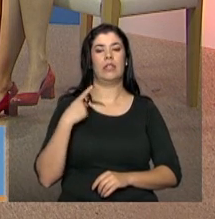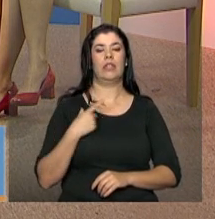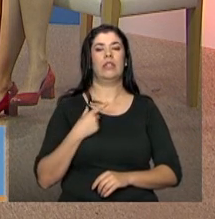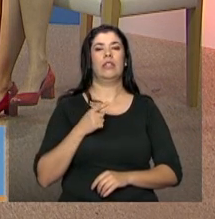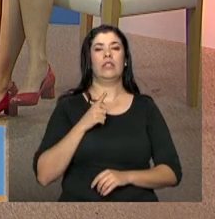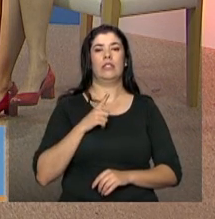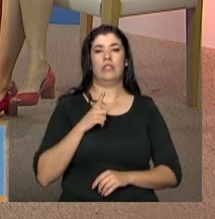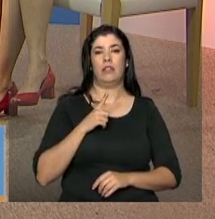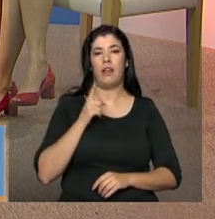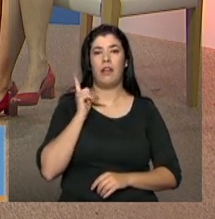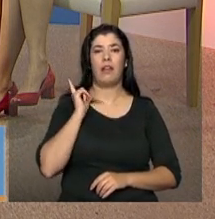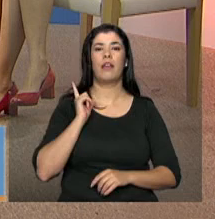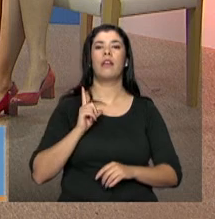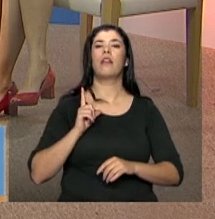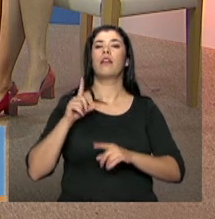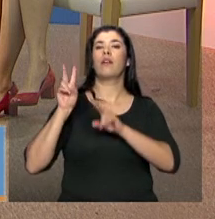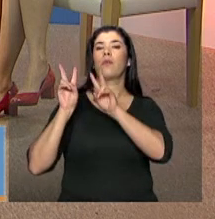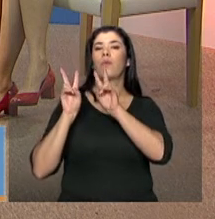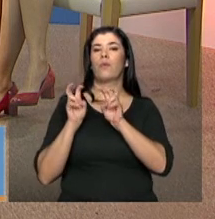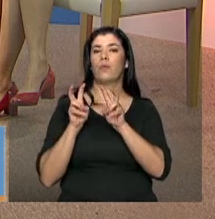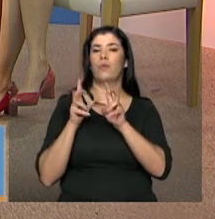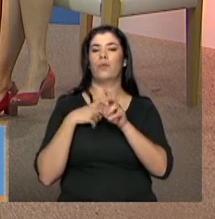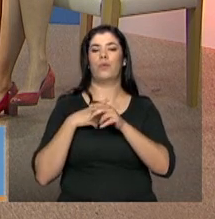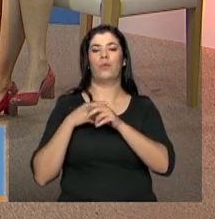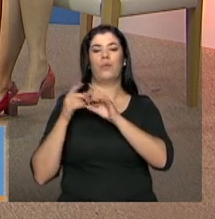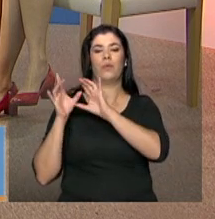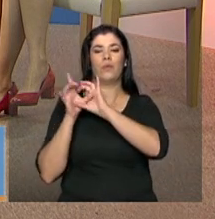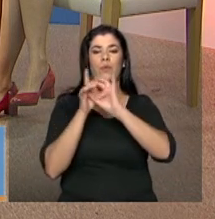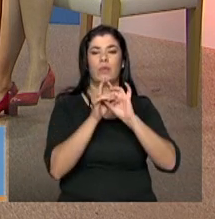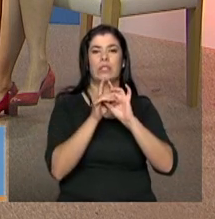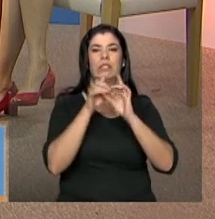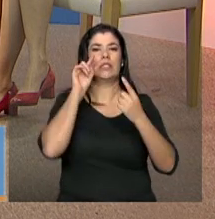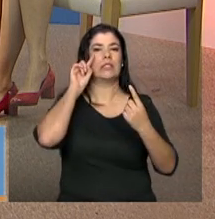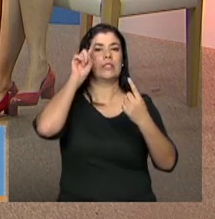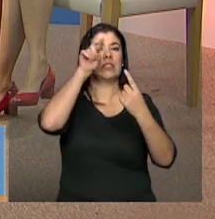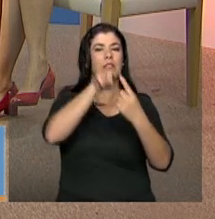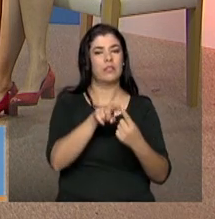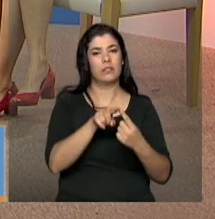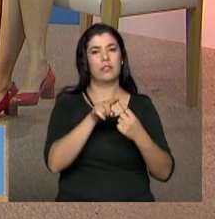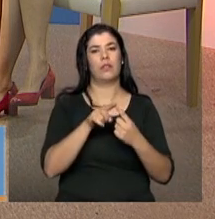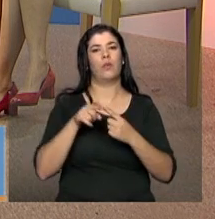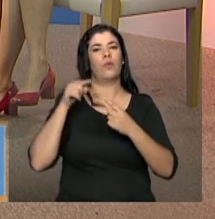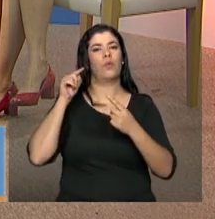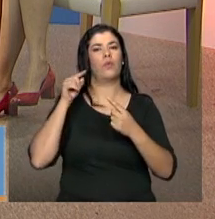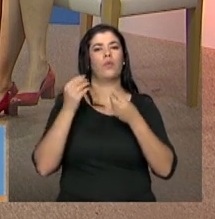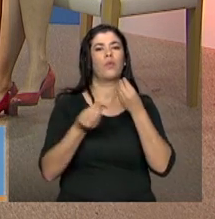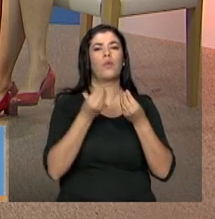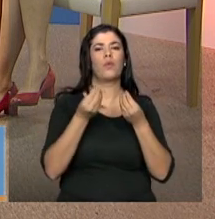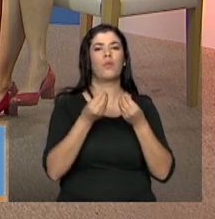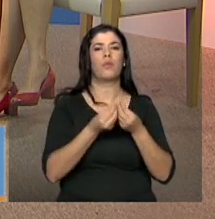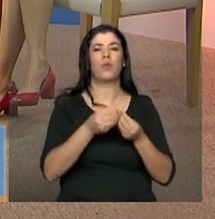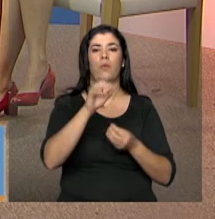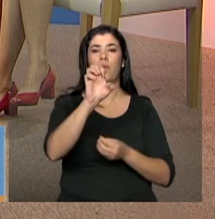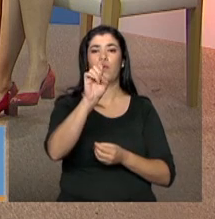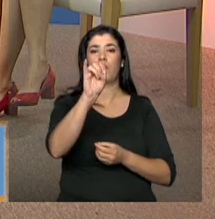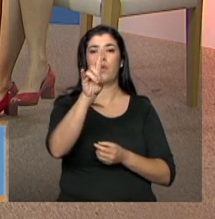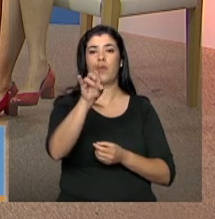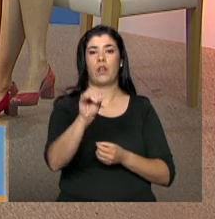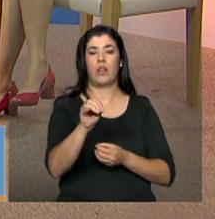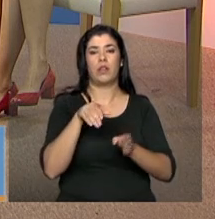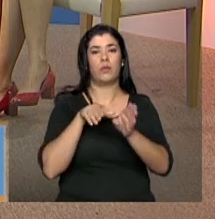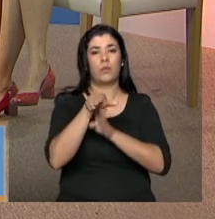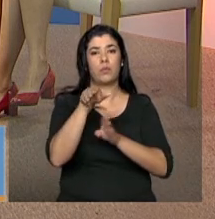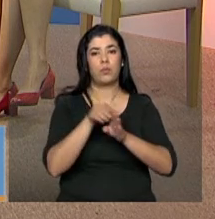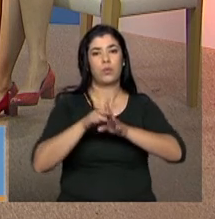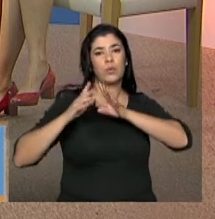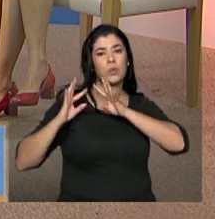conteúdos, contém o texto, contém as emendas, os objetivos de cada sub-tema, tem um eixo norteador que dá toda a orientação,